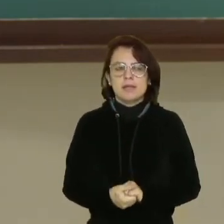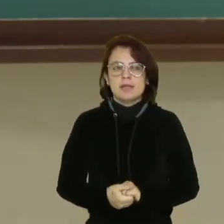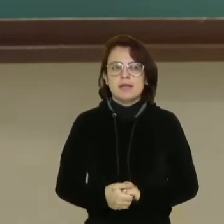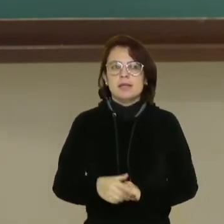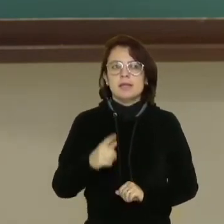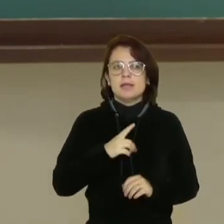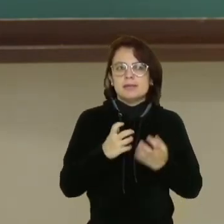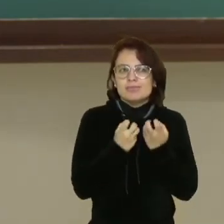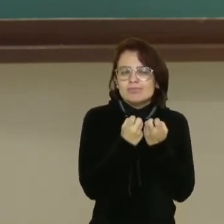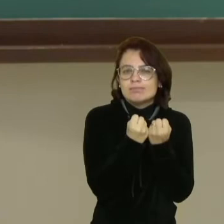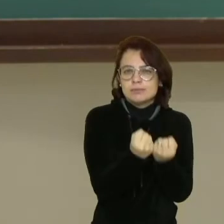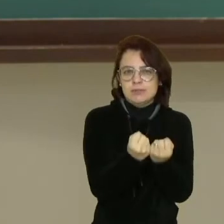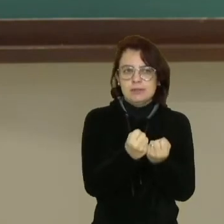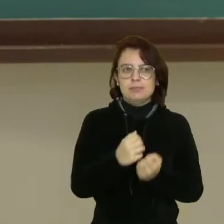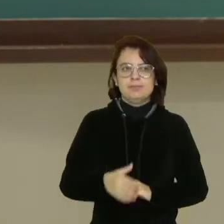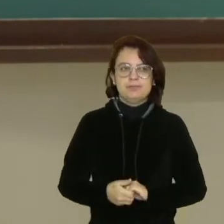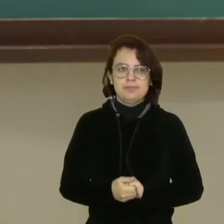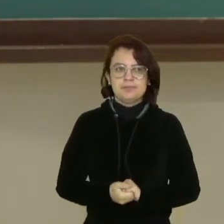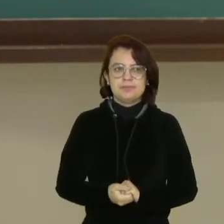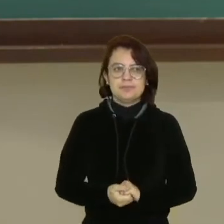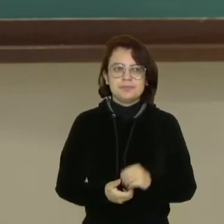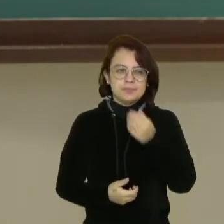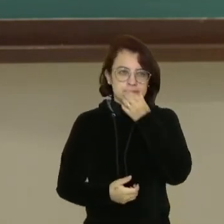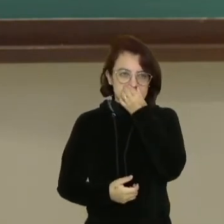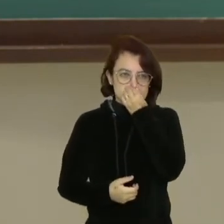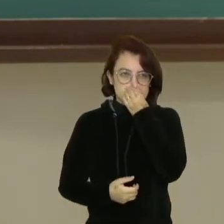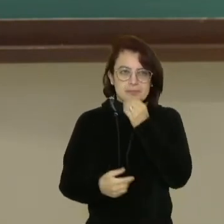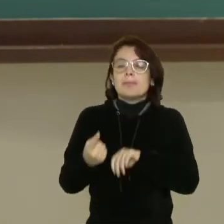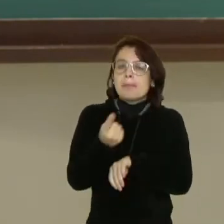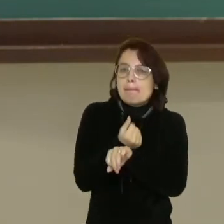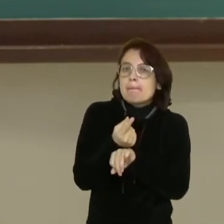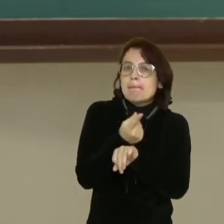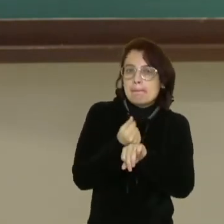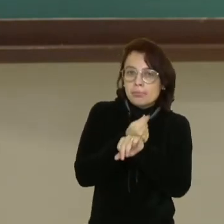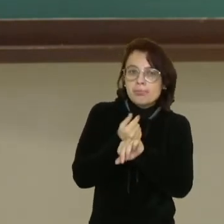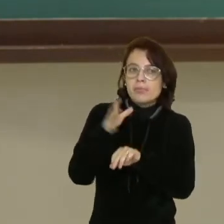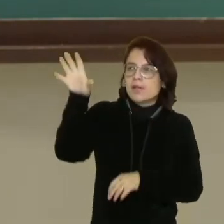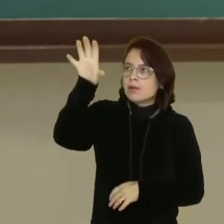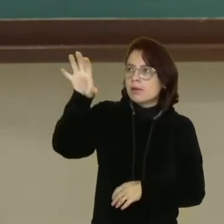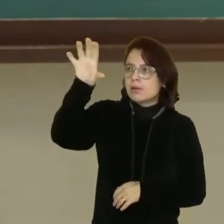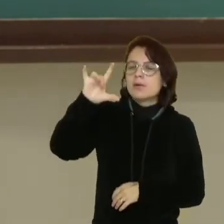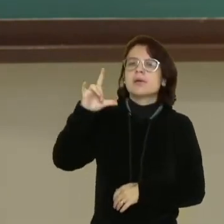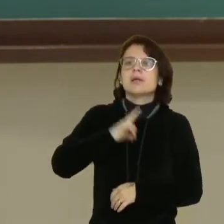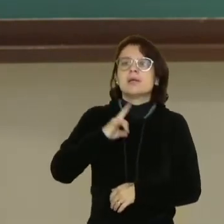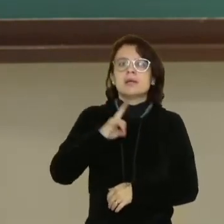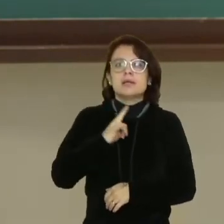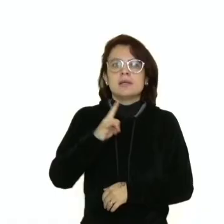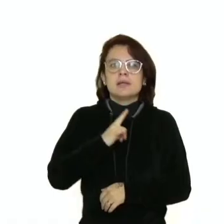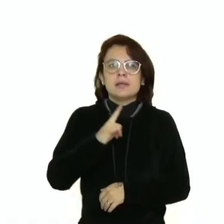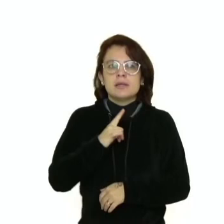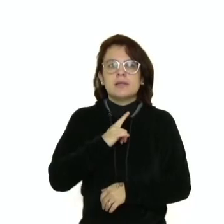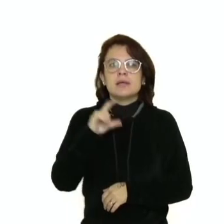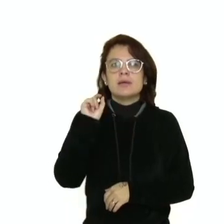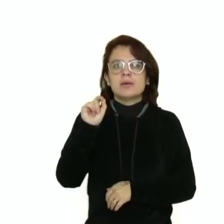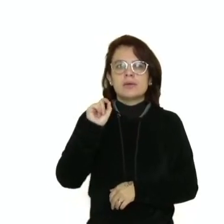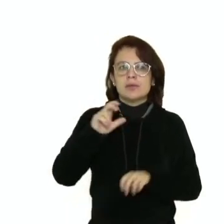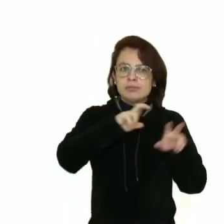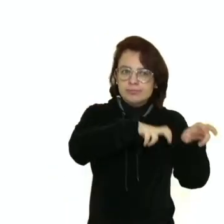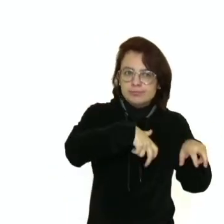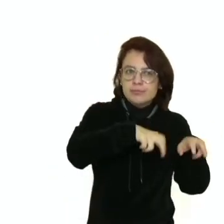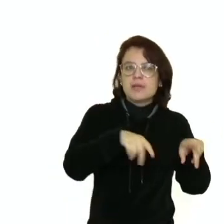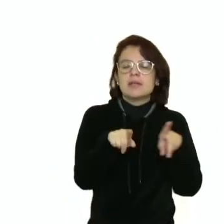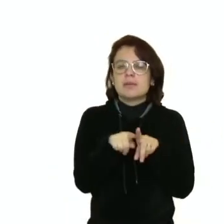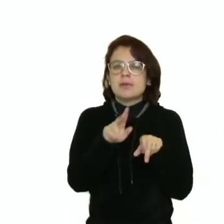Floresta Amazônica. A economia da região é baseada em agropecuária, como a produção da cana-de-açúcar, cacau e